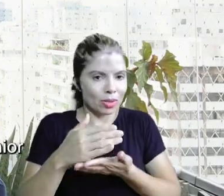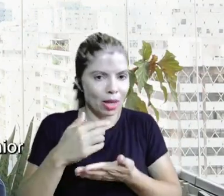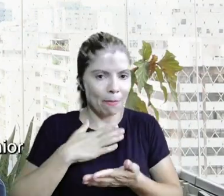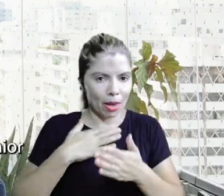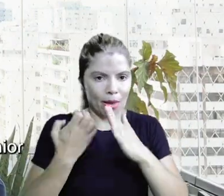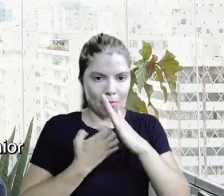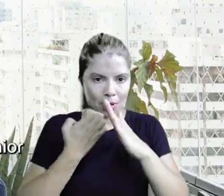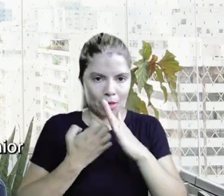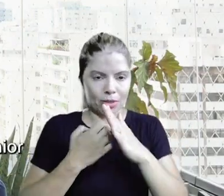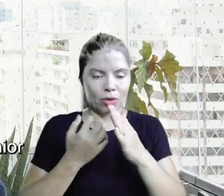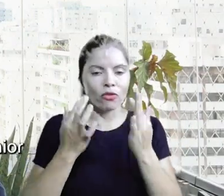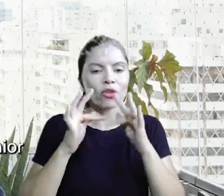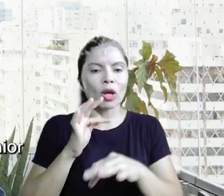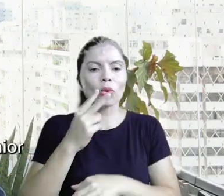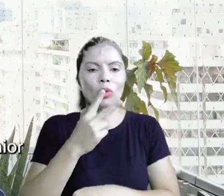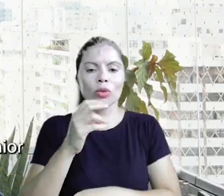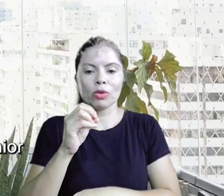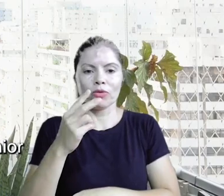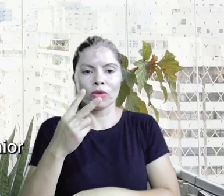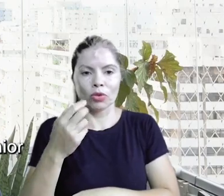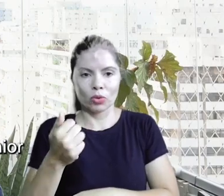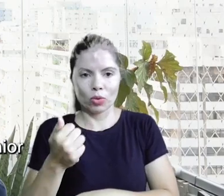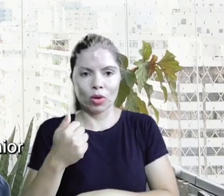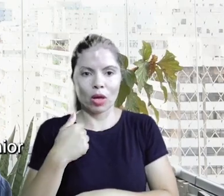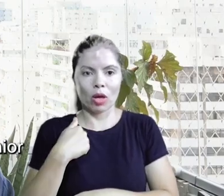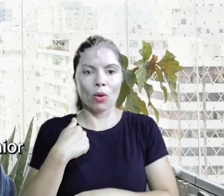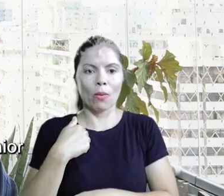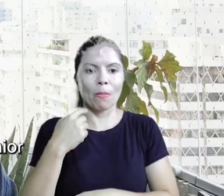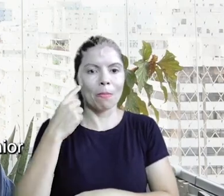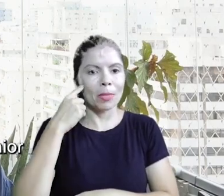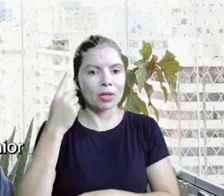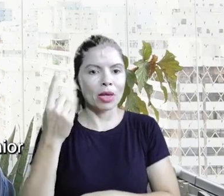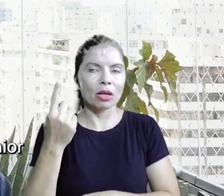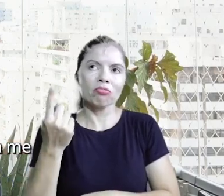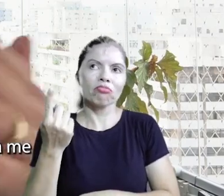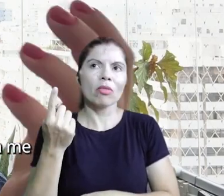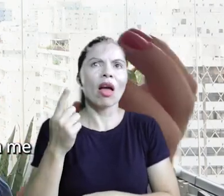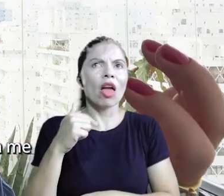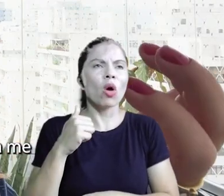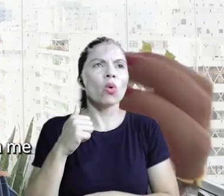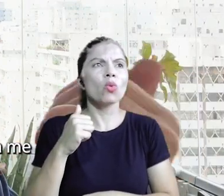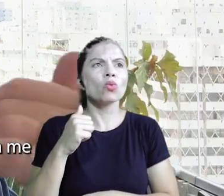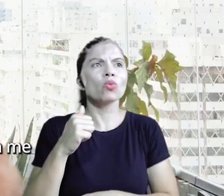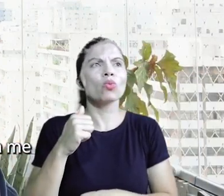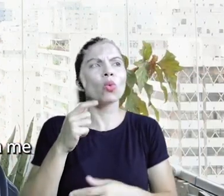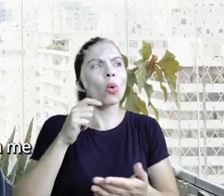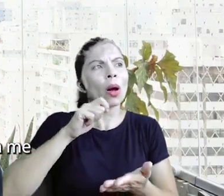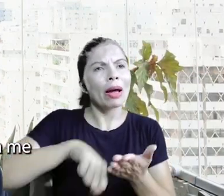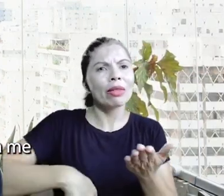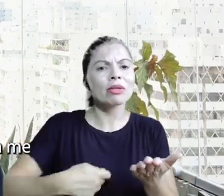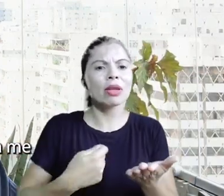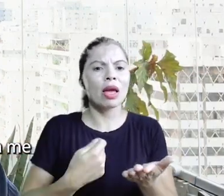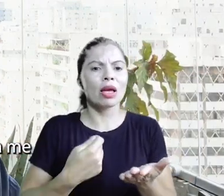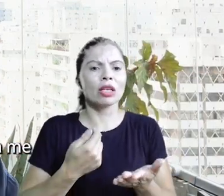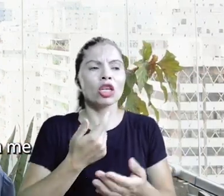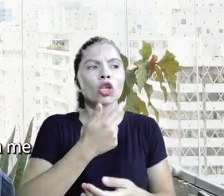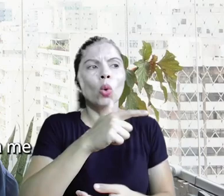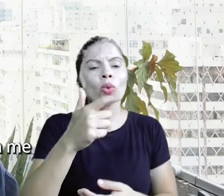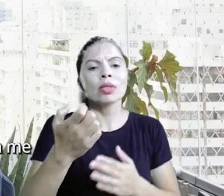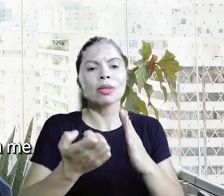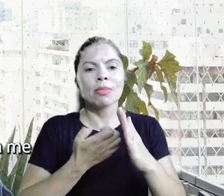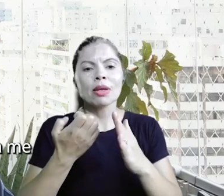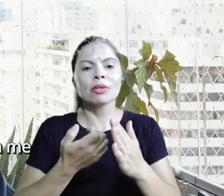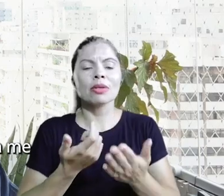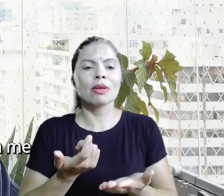comecei com a Talento Sênior no final de 2021 eu me vi como uma startup e comecei a me cadastrar